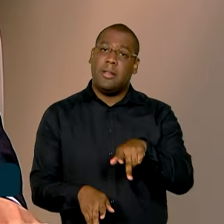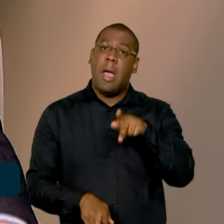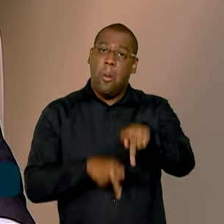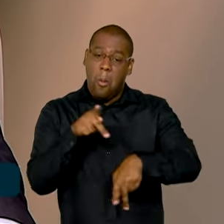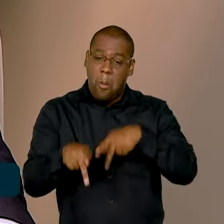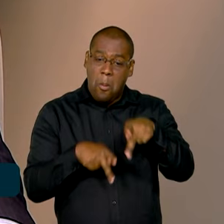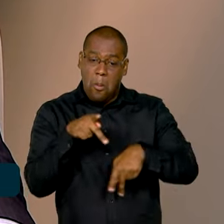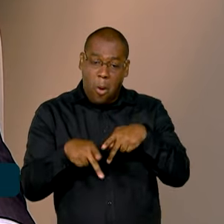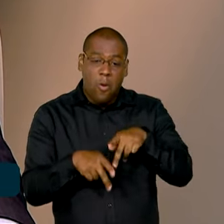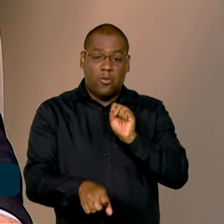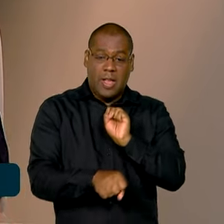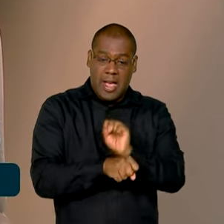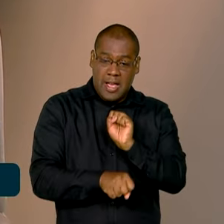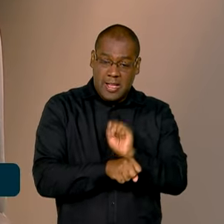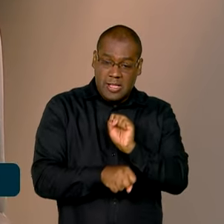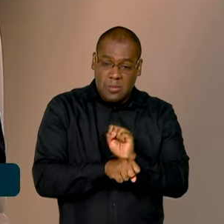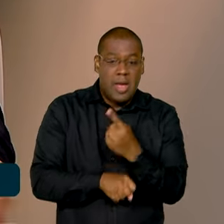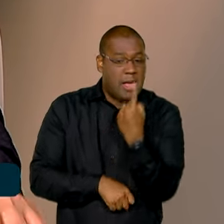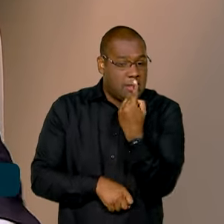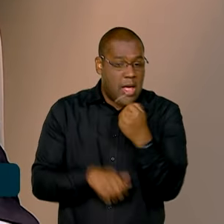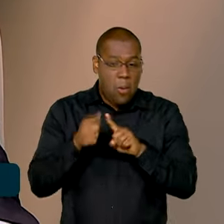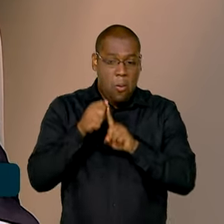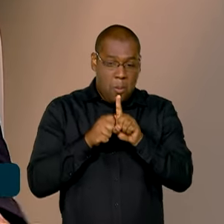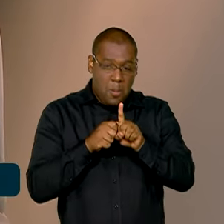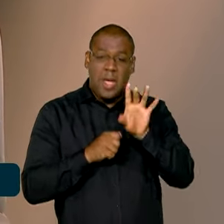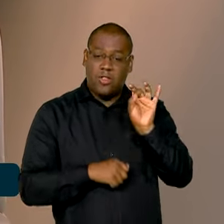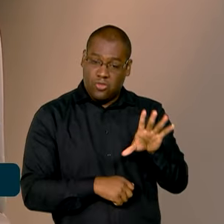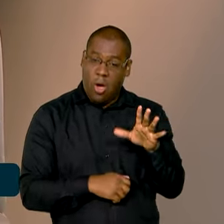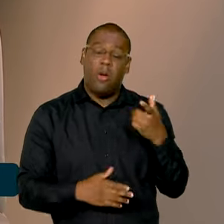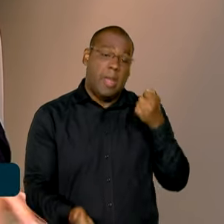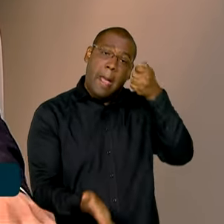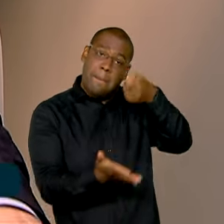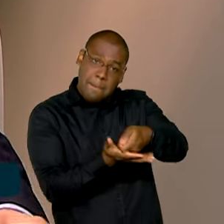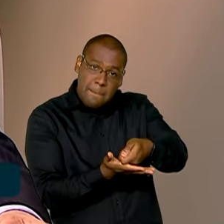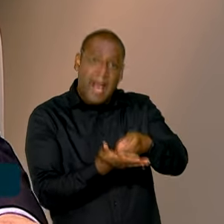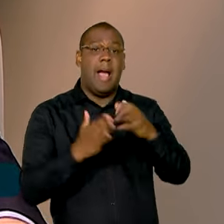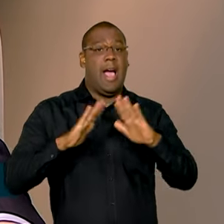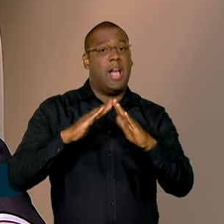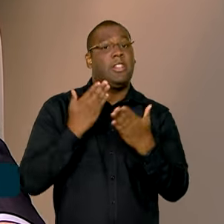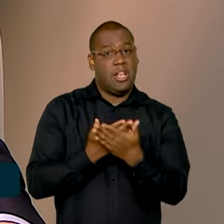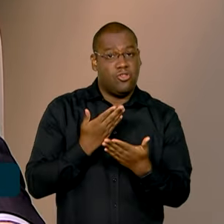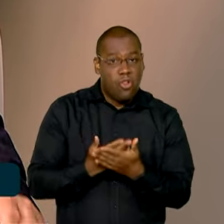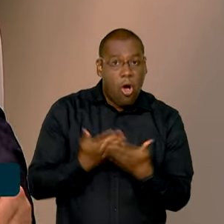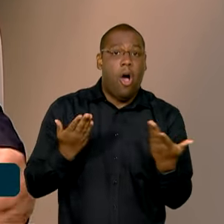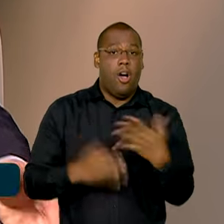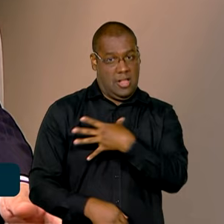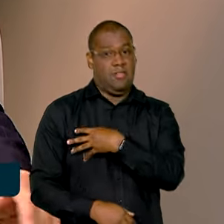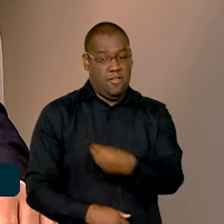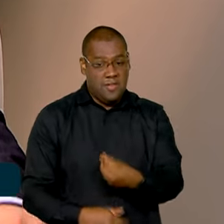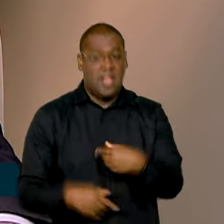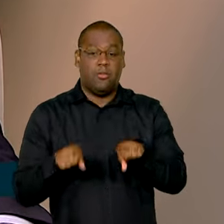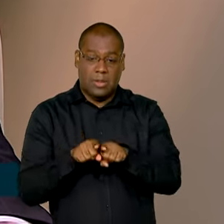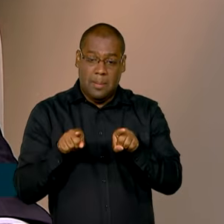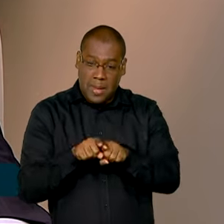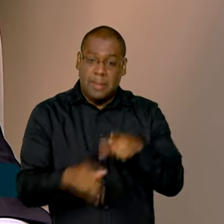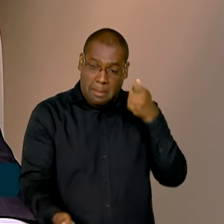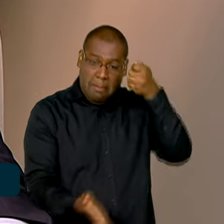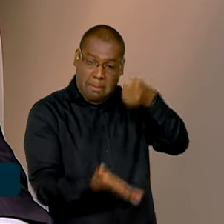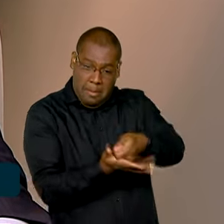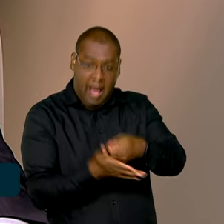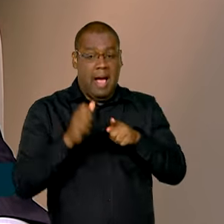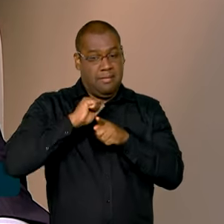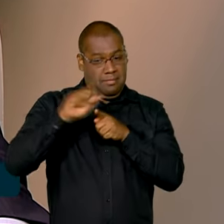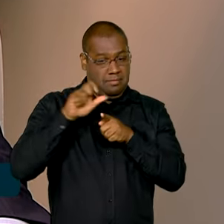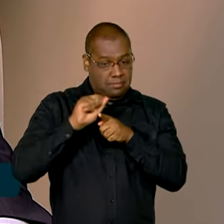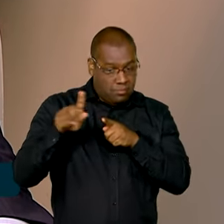chegar, o boleto para pagar a escola do filho, o aluguel, não vai ficar pendurado e a pessoa tem o risco coberto. Nós temos que fazer